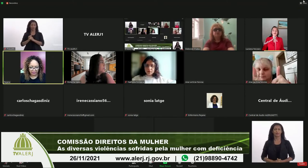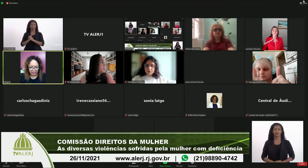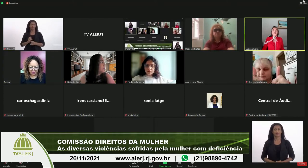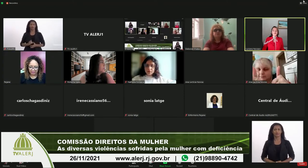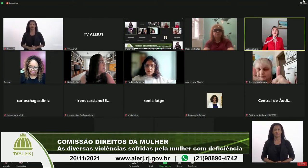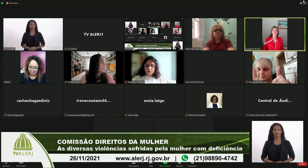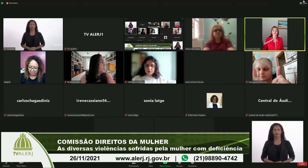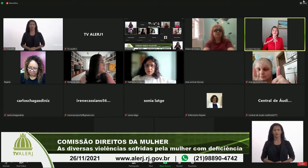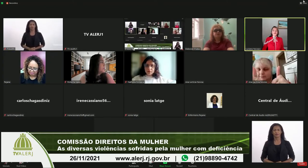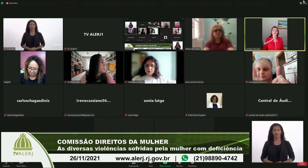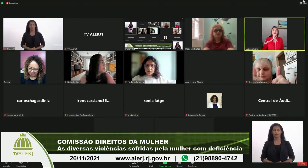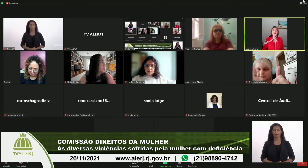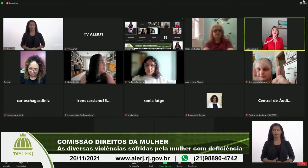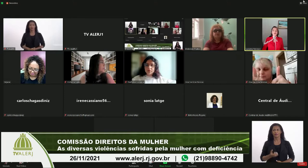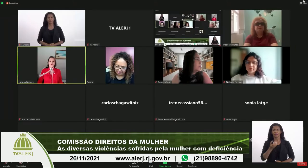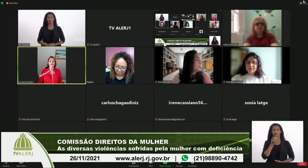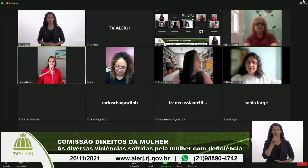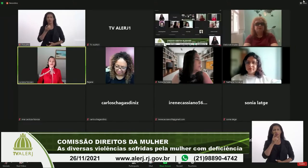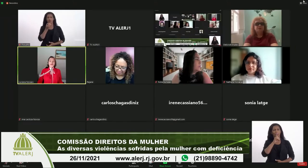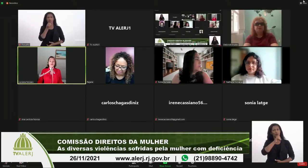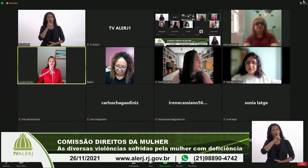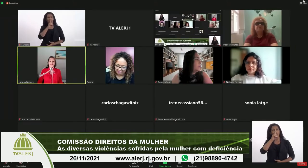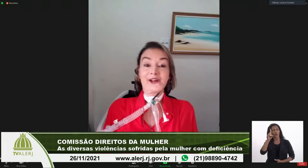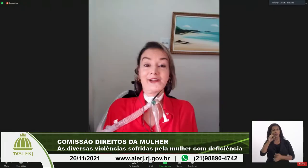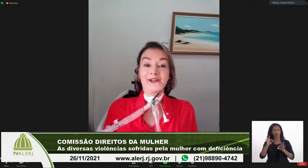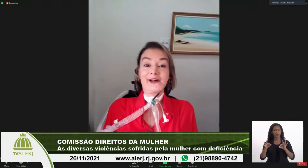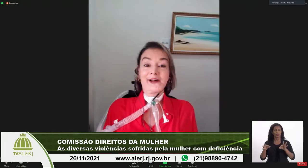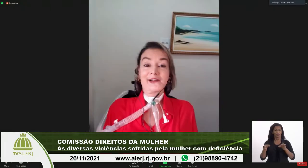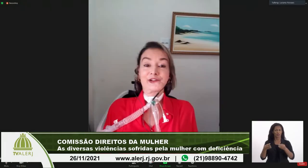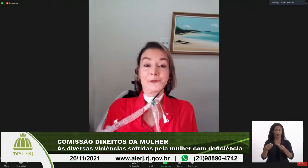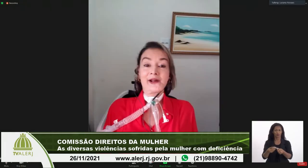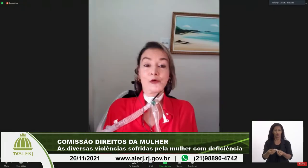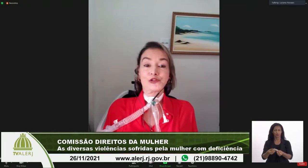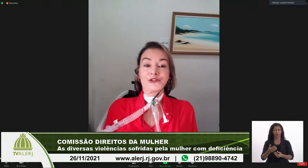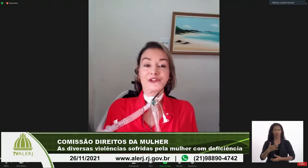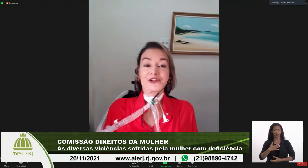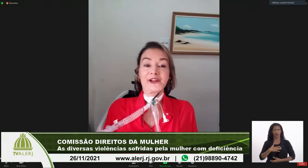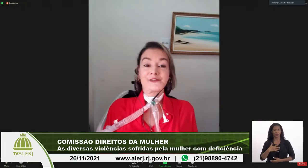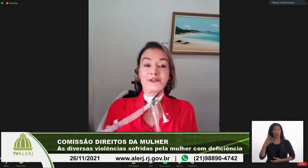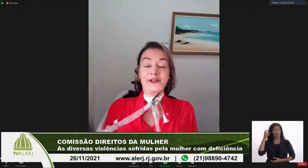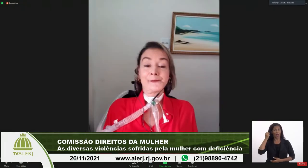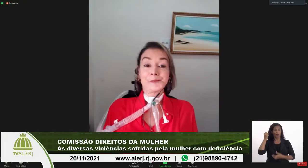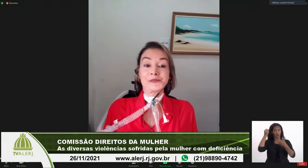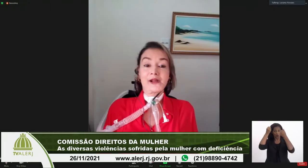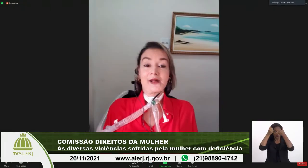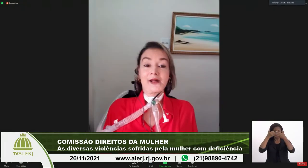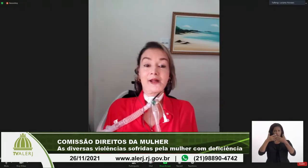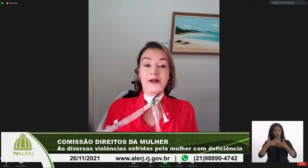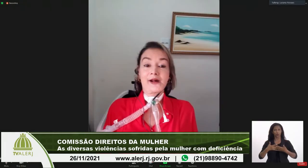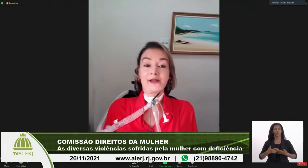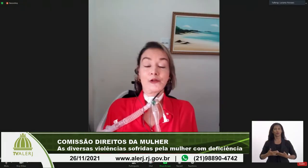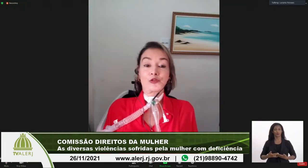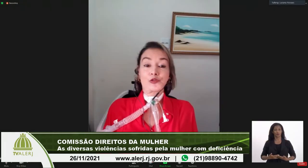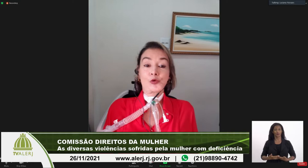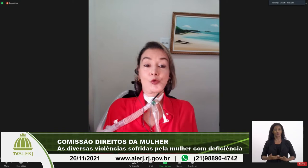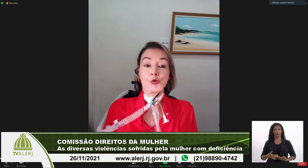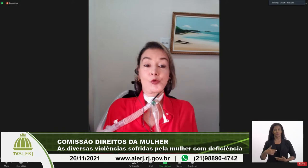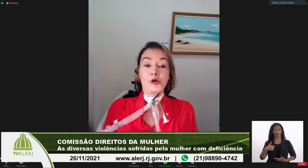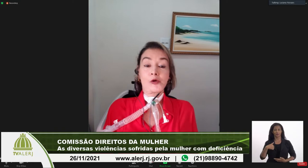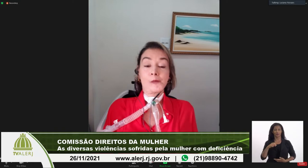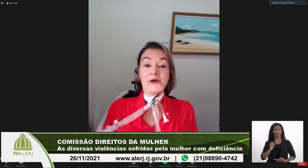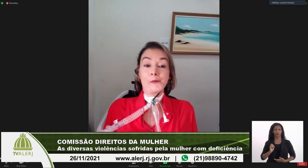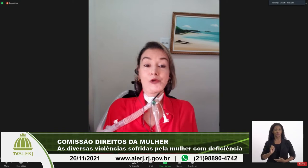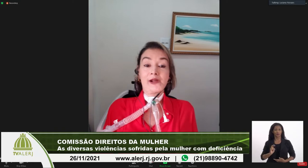bom dia a todas e todas eu gostaria de me autoescrever eu sou